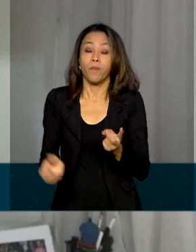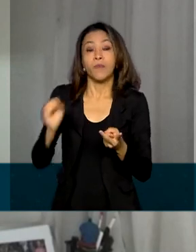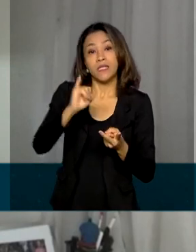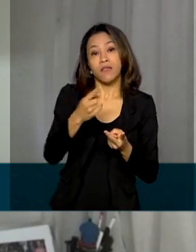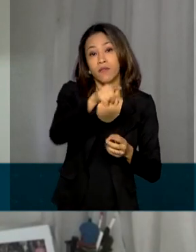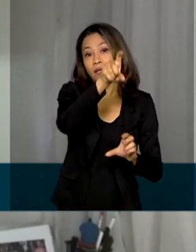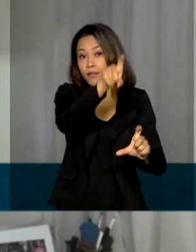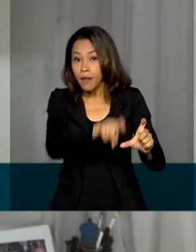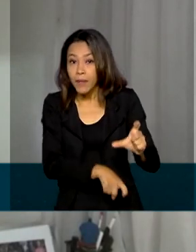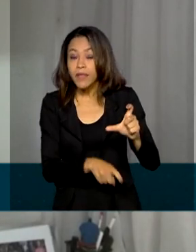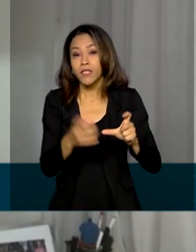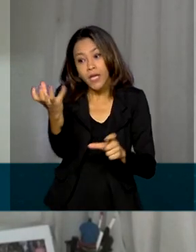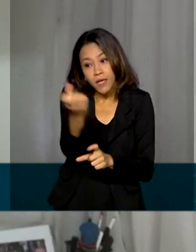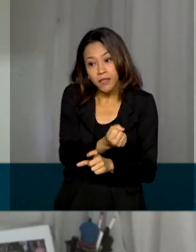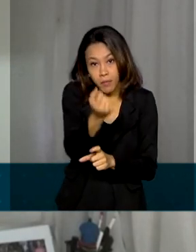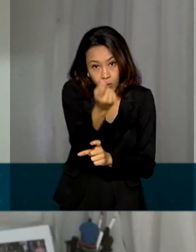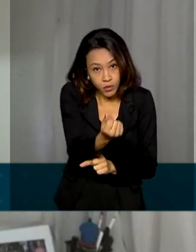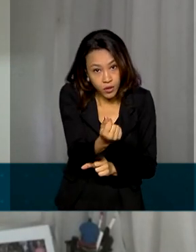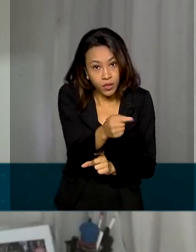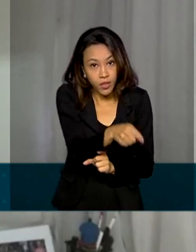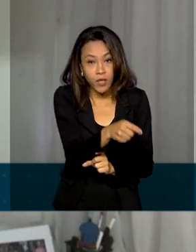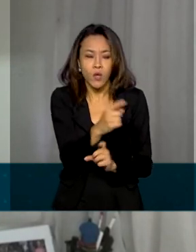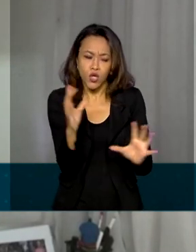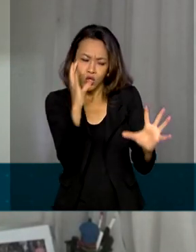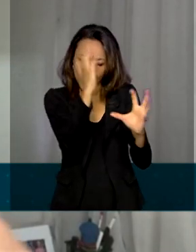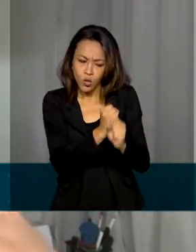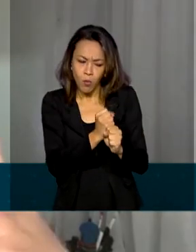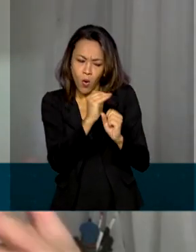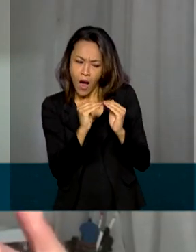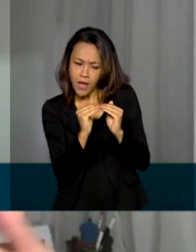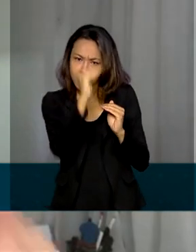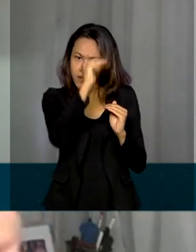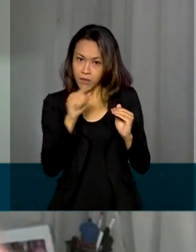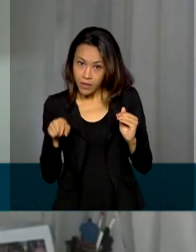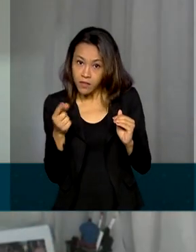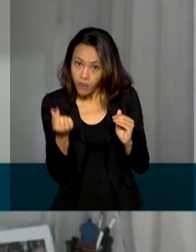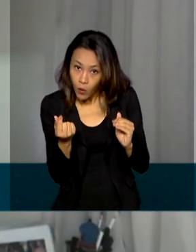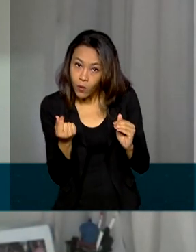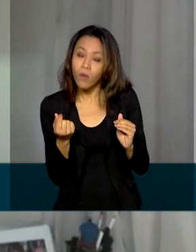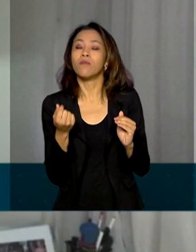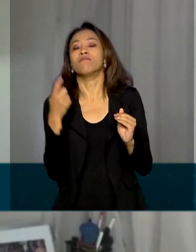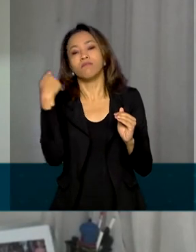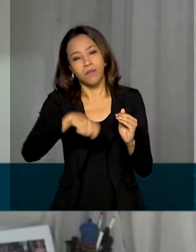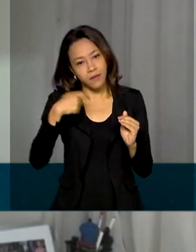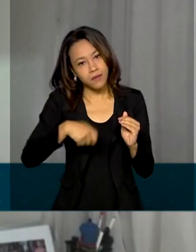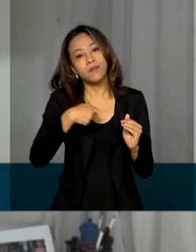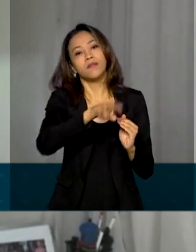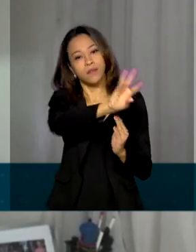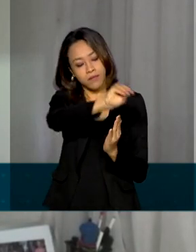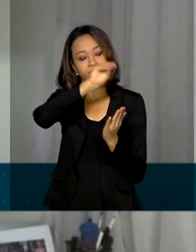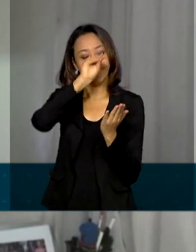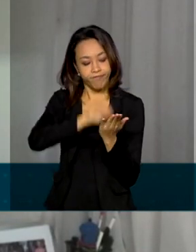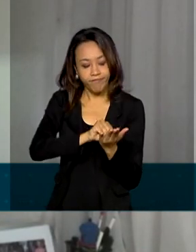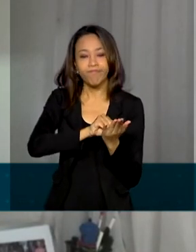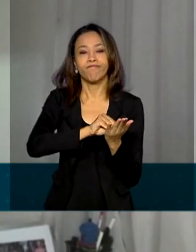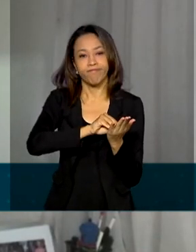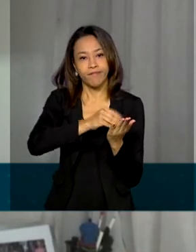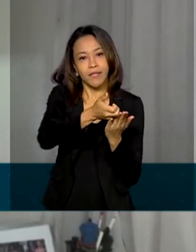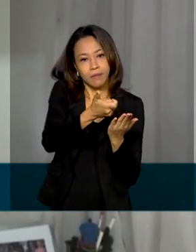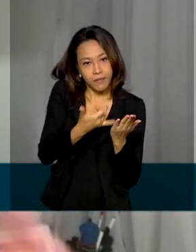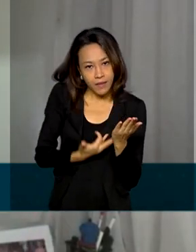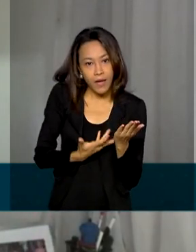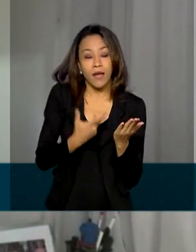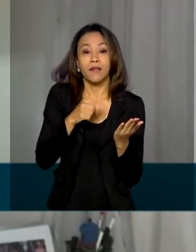recebeu o auxílio emergencial e o rendimento anual ficou acima desse valor, o benefício precisa ser informado e o imposto